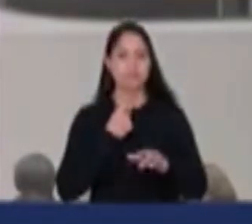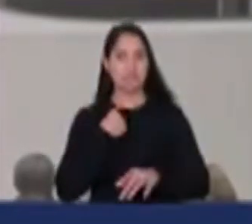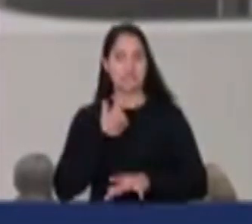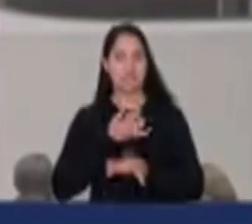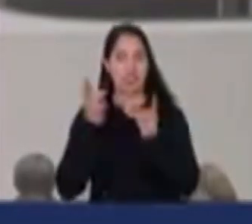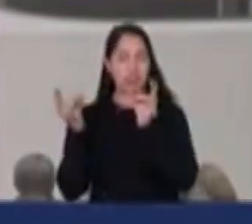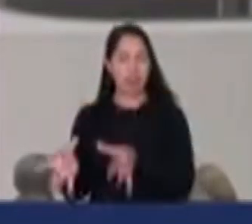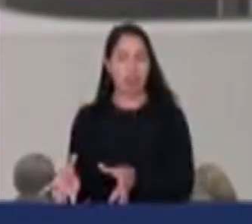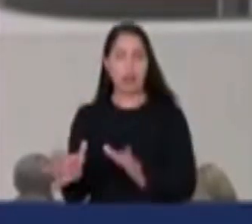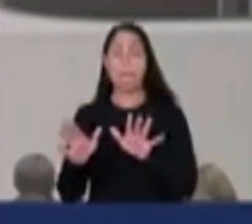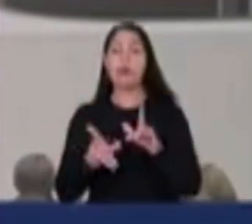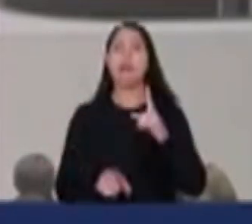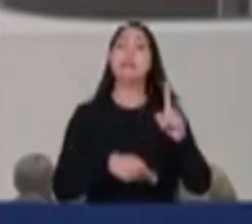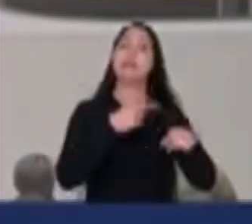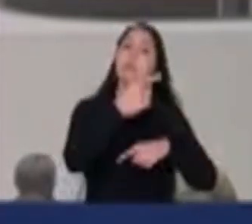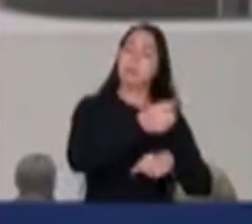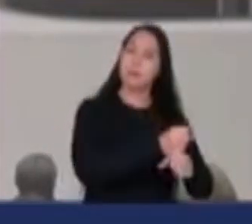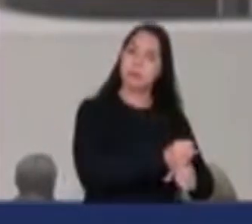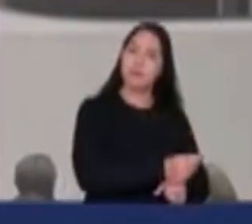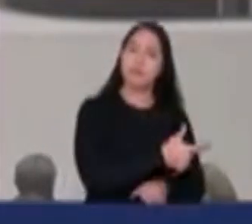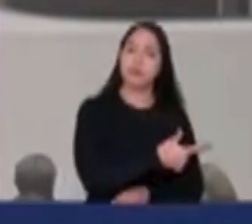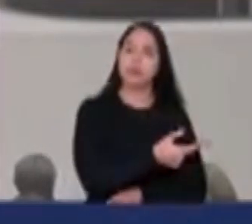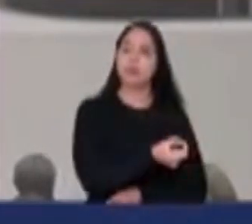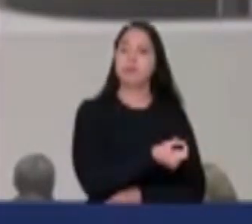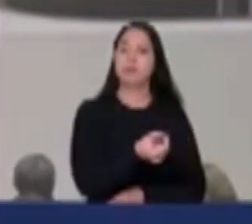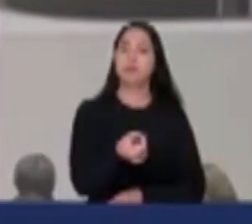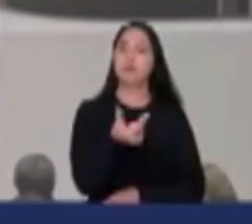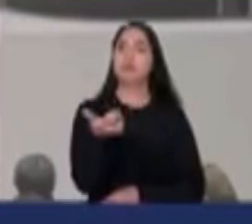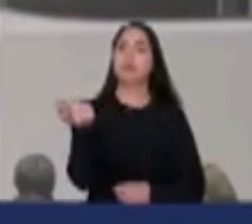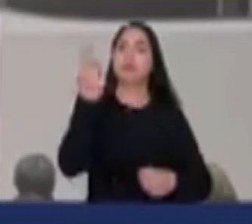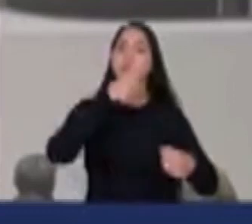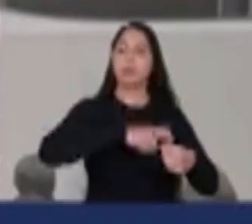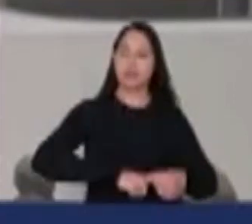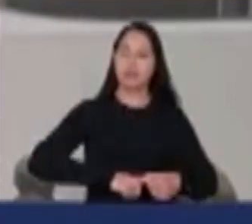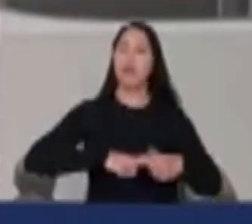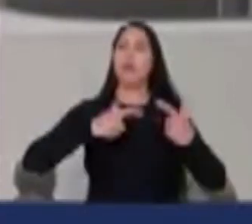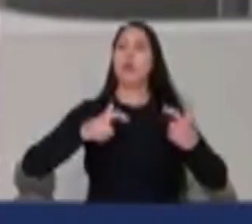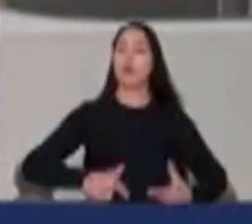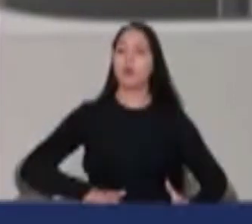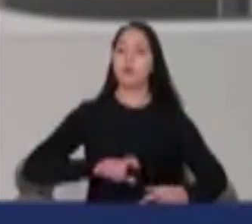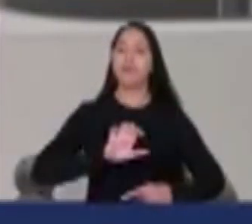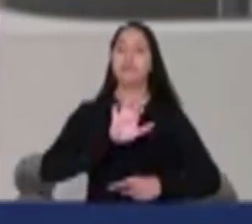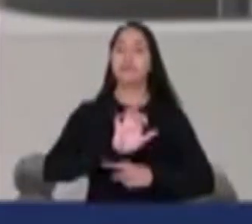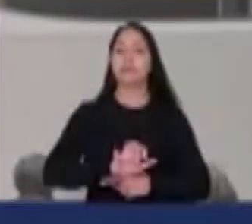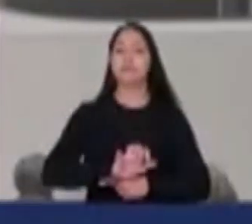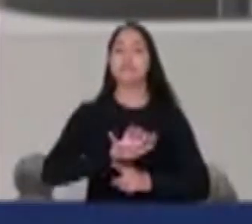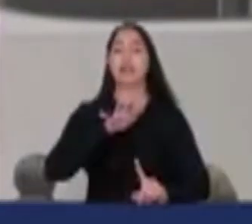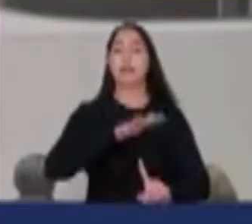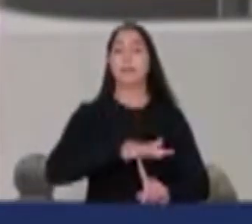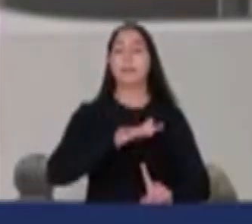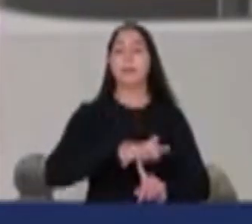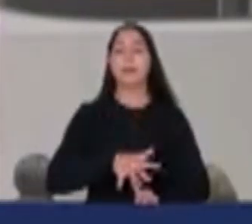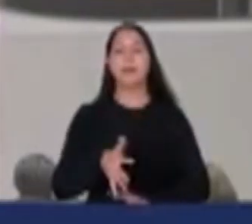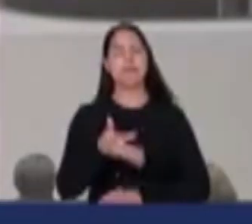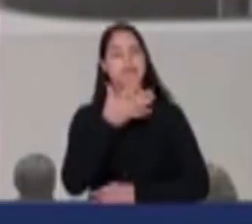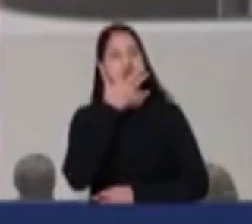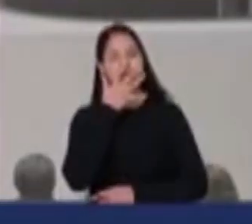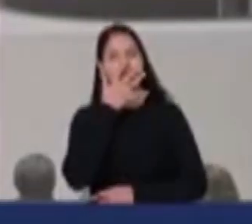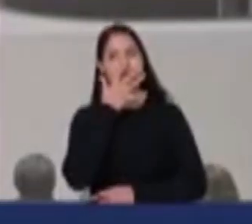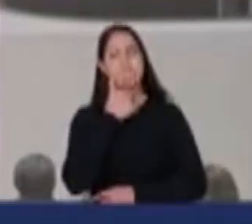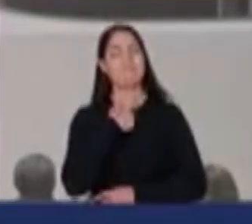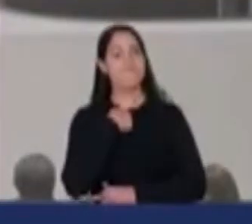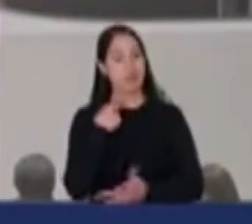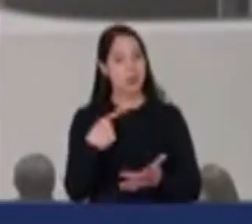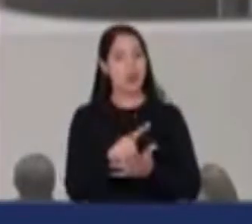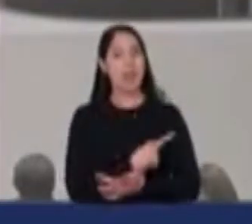2002, ele voltou no estado do Paraná, visitando a nossa unidade lá em Londrina, Embrapa Soja, e disse, felizmente, eu estava errado